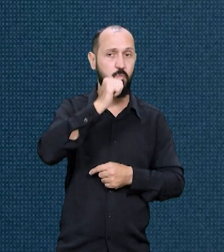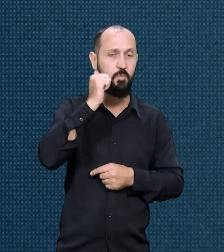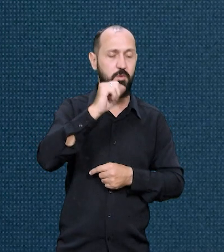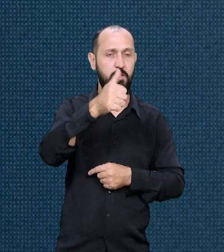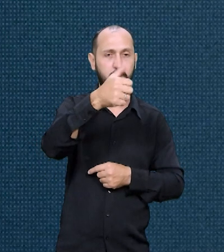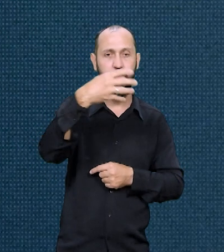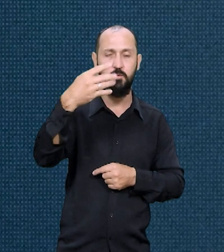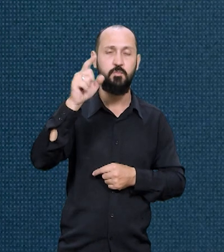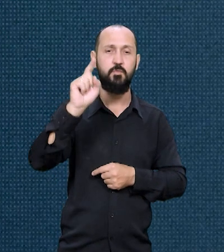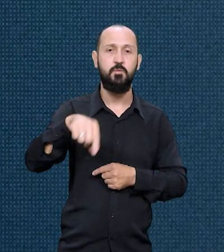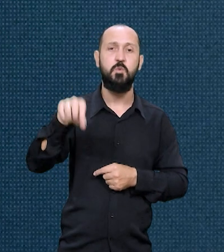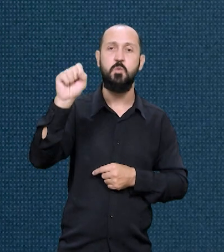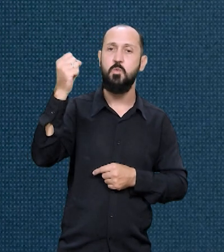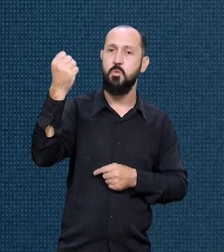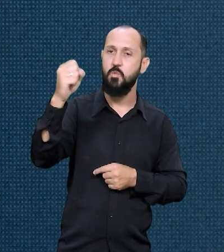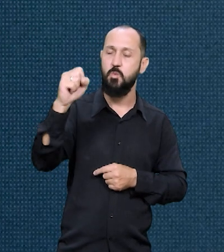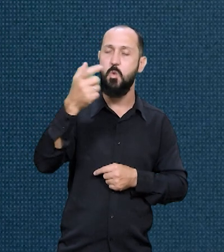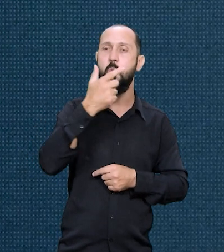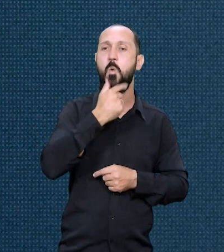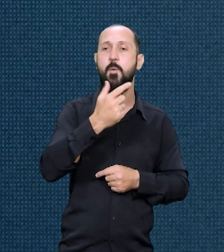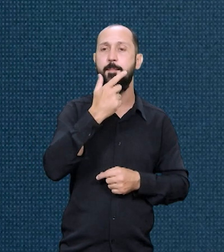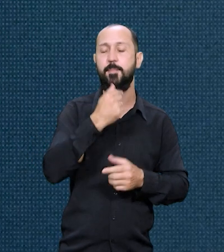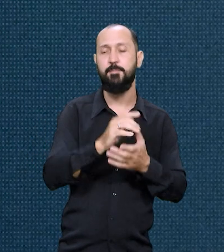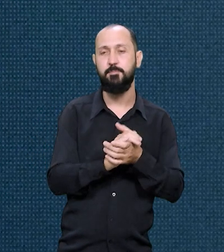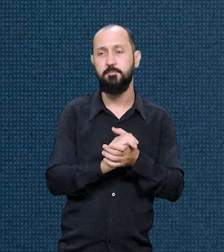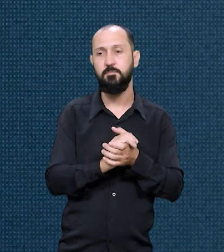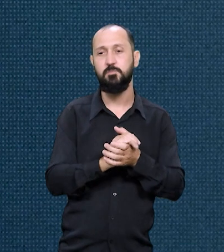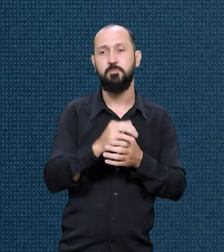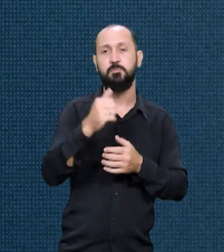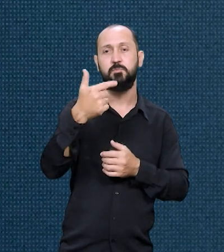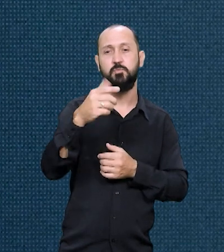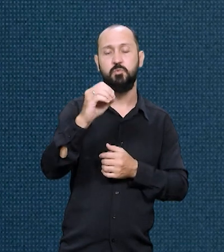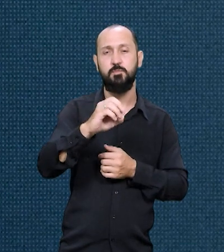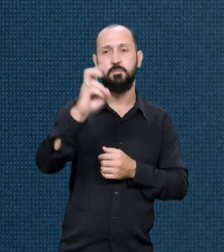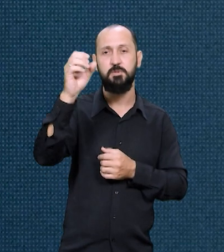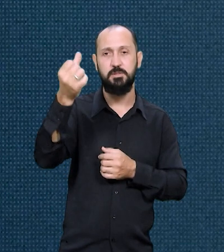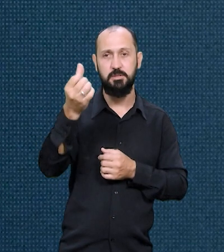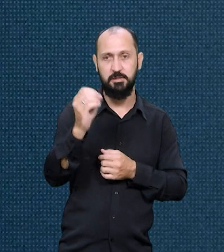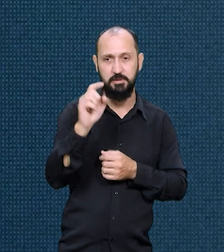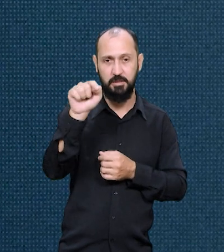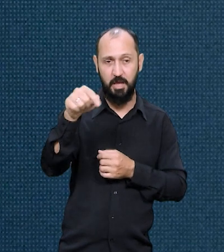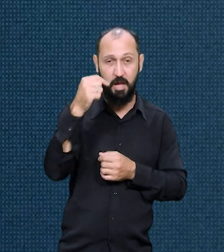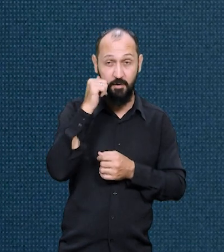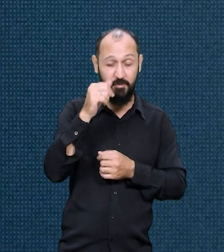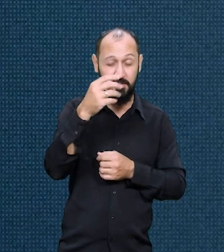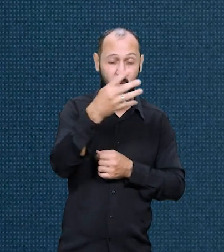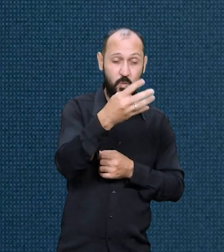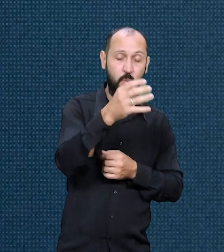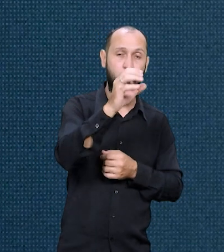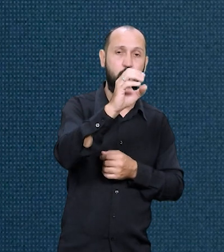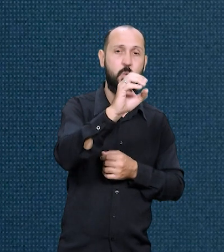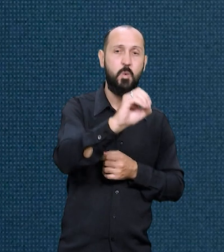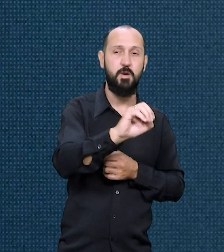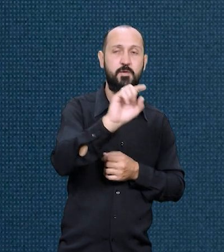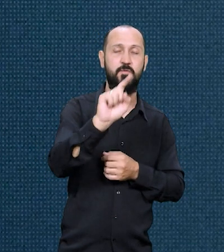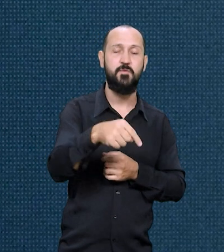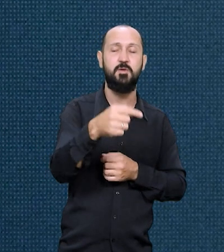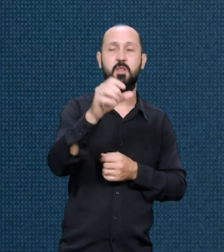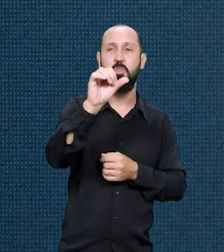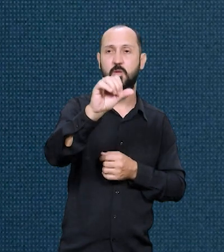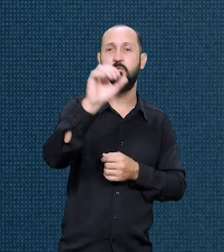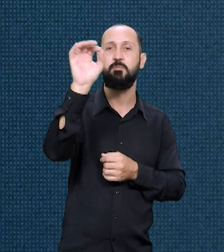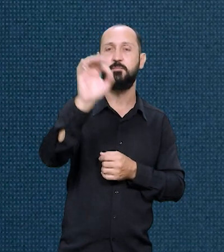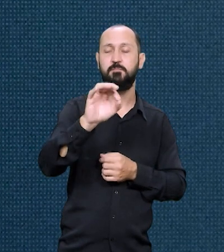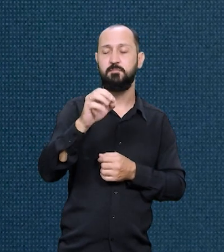mulheres e 14,8 milhões de homens. Em 2060, elas serão 40,9